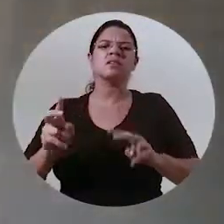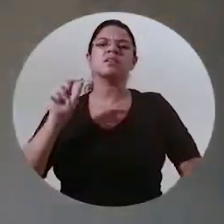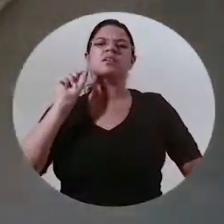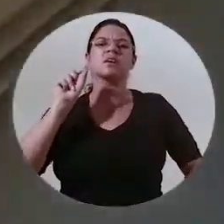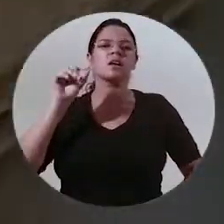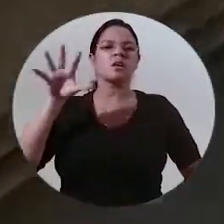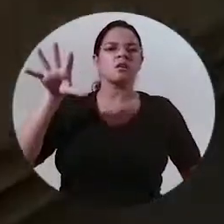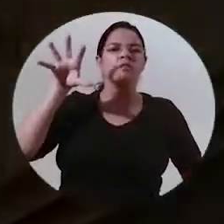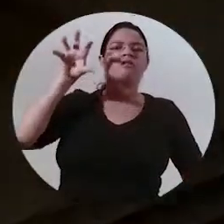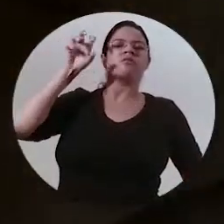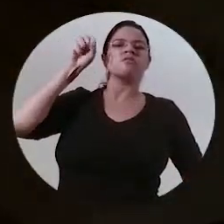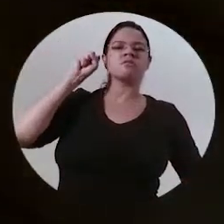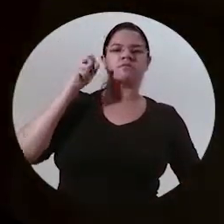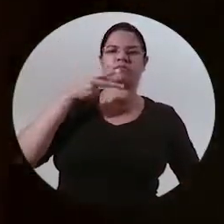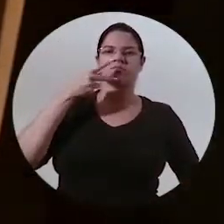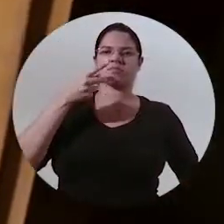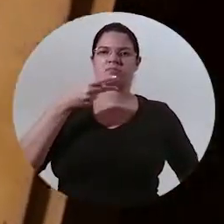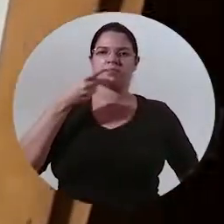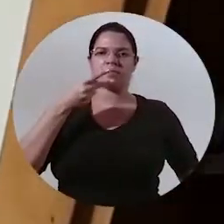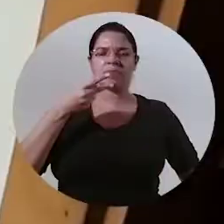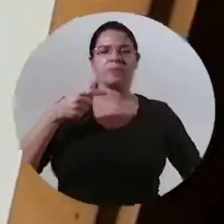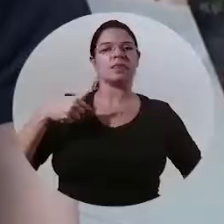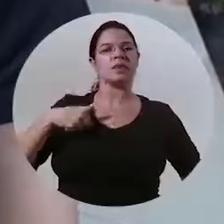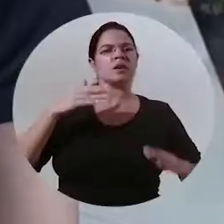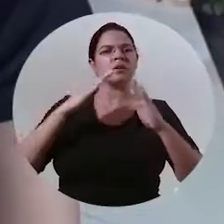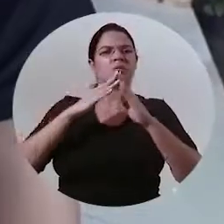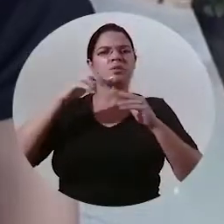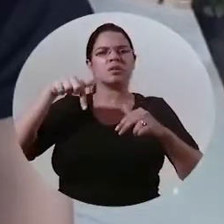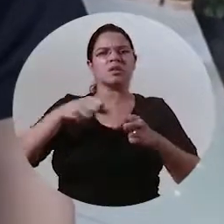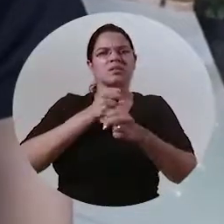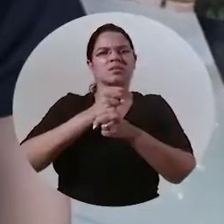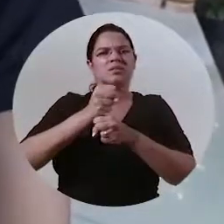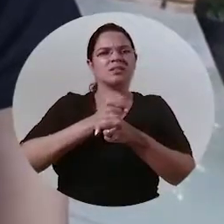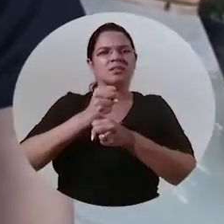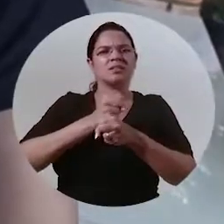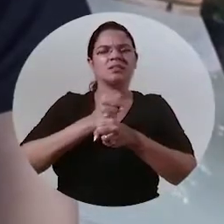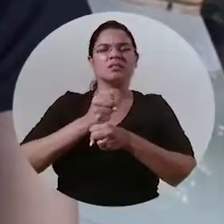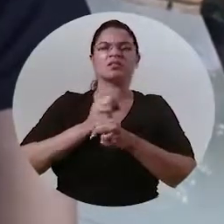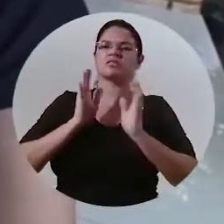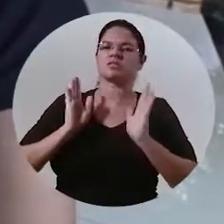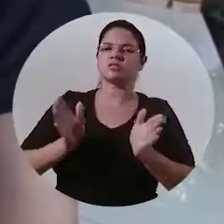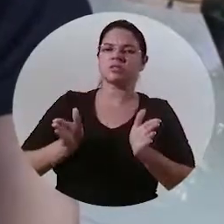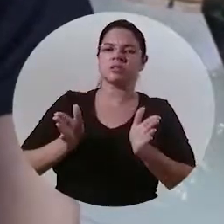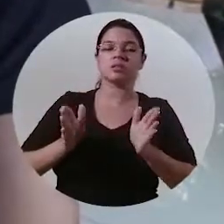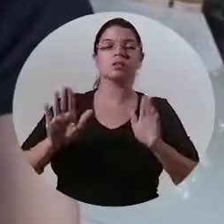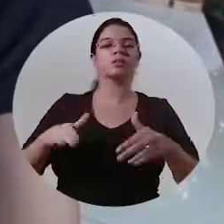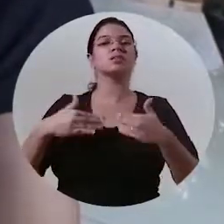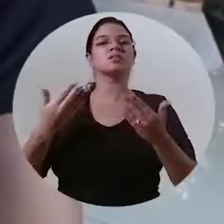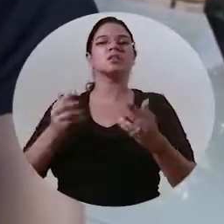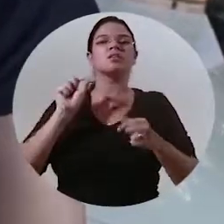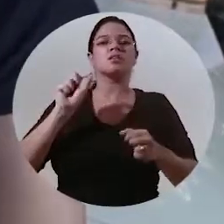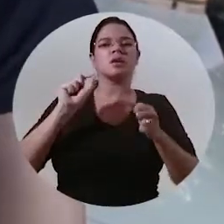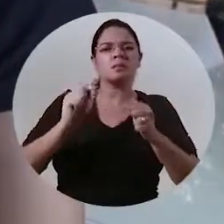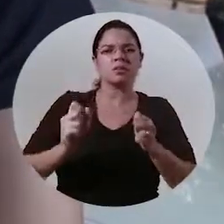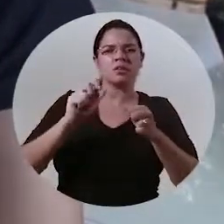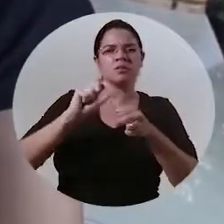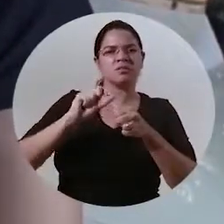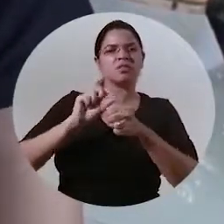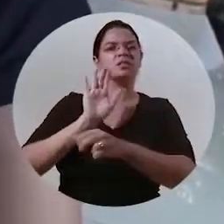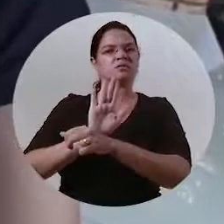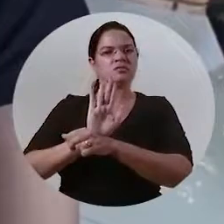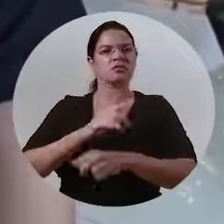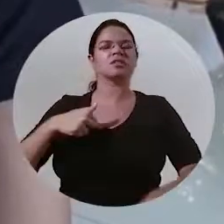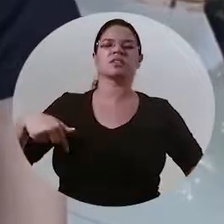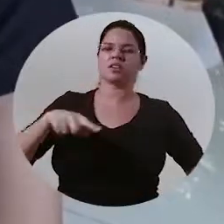mesmo aqueles do ouvir falar A gente mora aqui já há muitos anos né então o que a gente